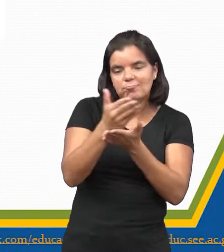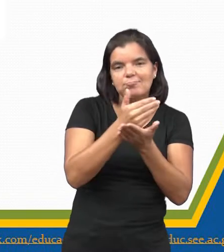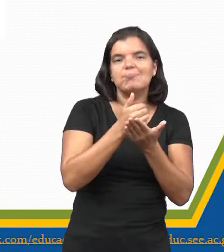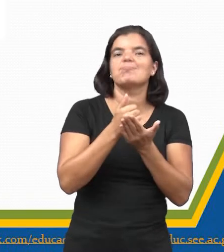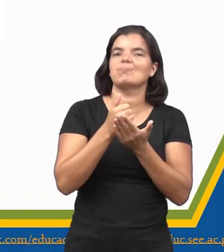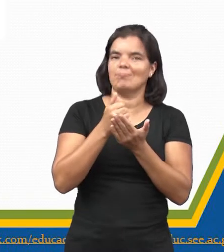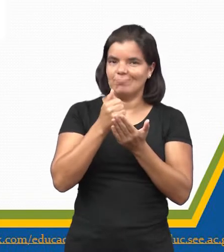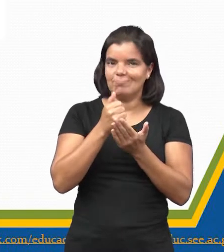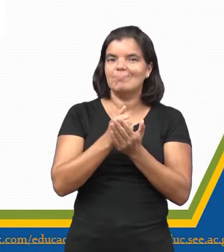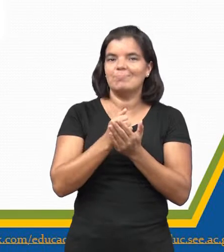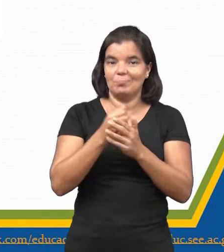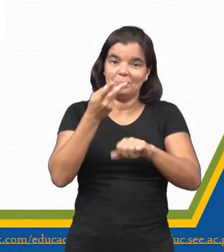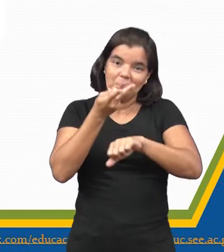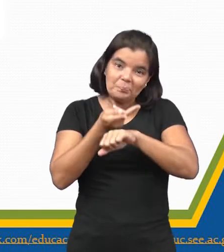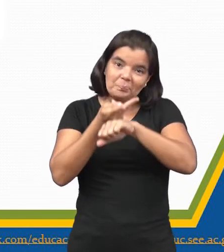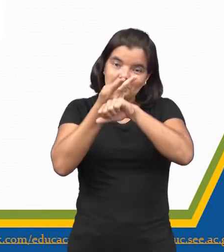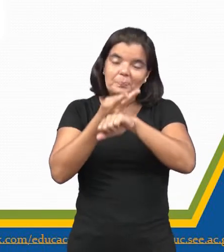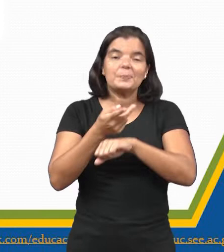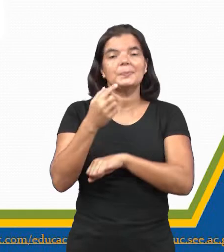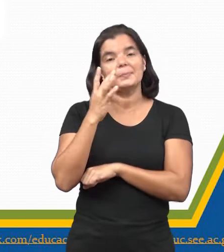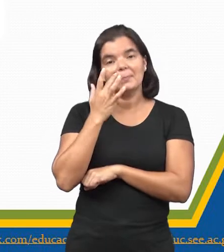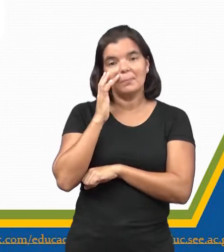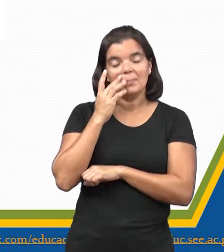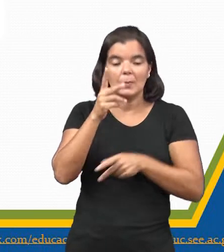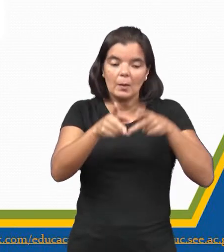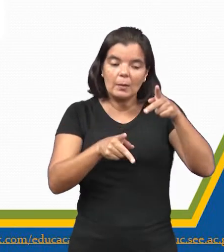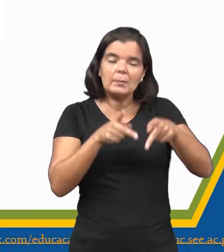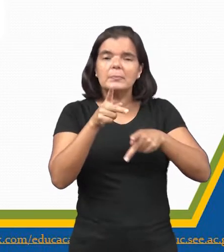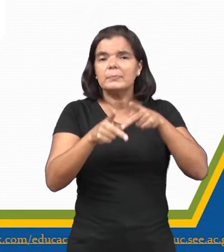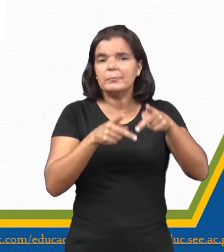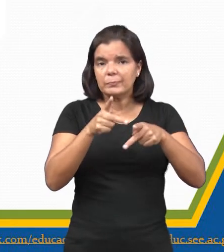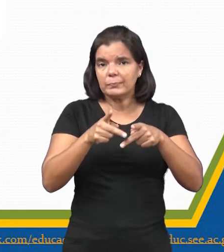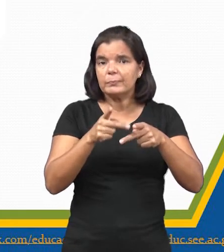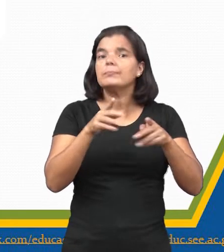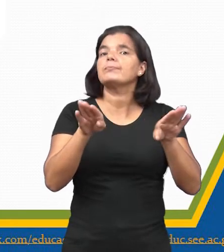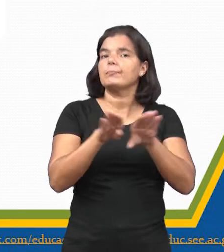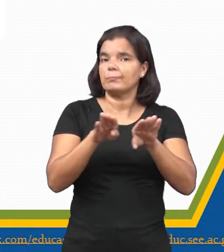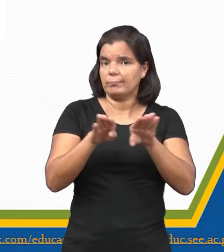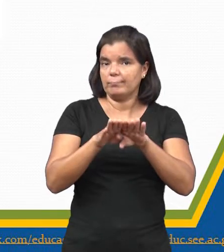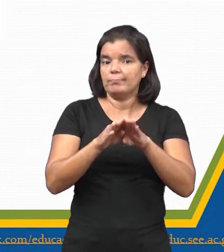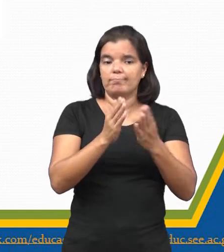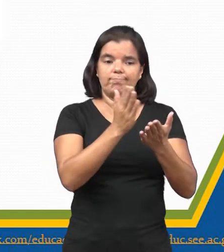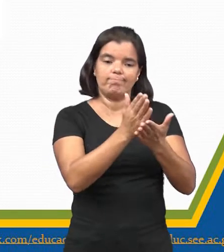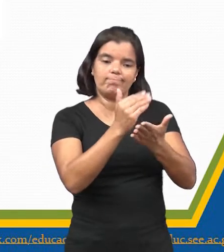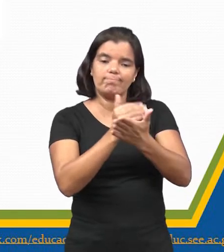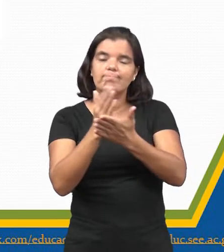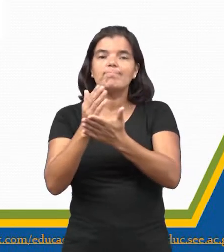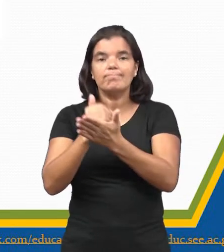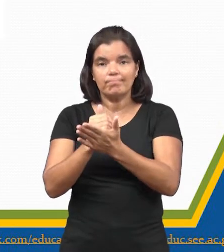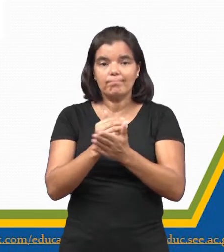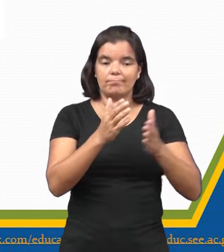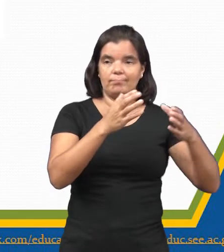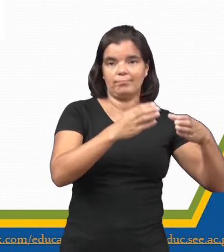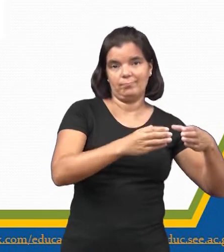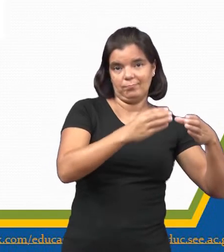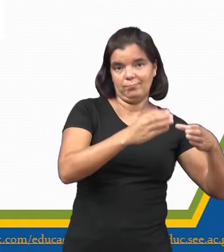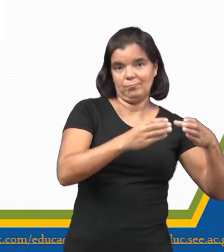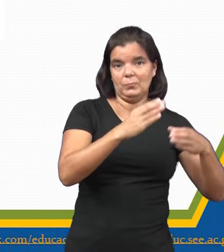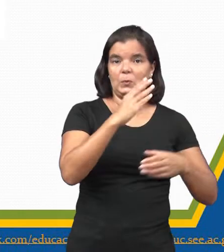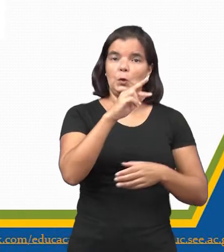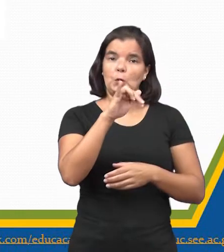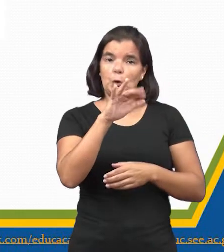nessas minas, né? A prata, ouro. E a população, gente, era dividida nesse período em chapetones,